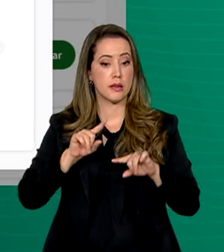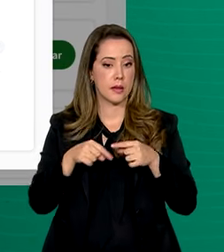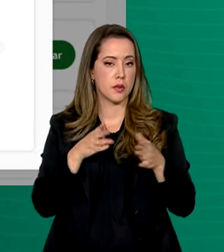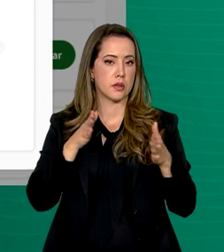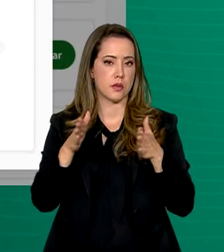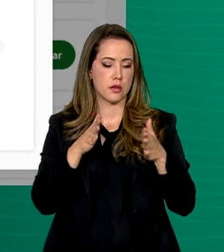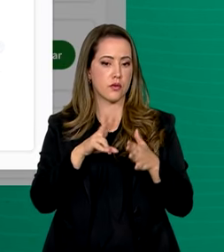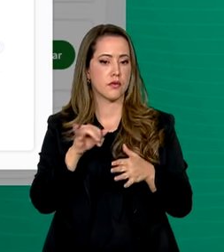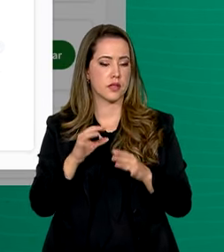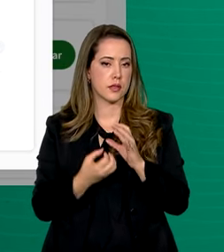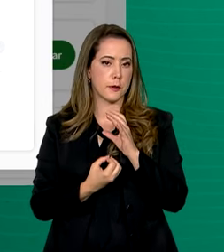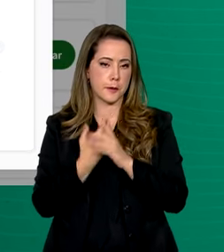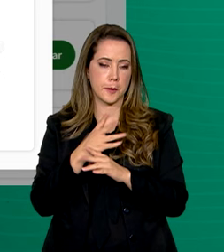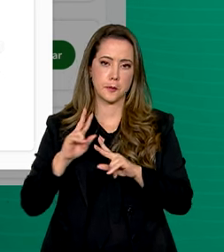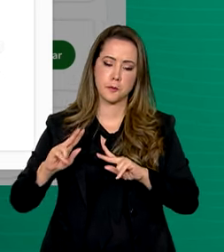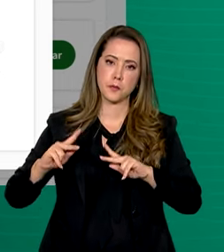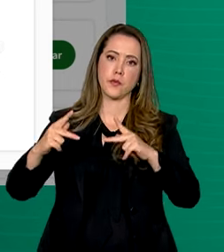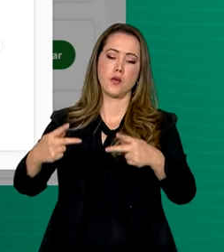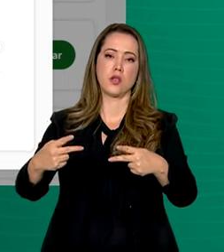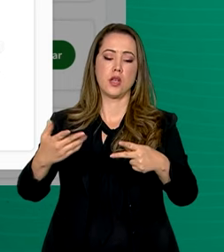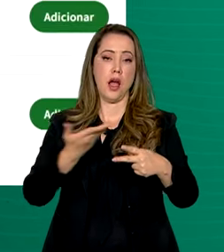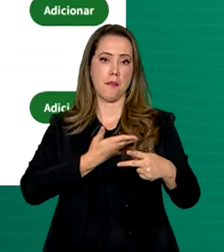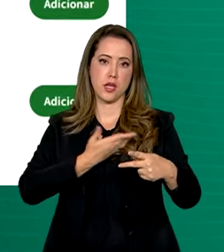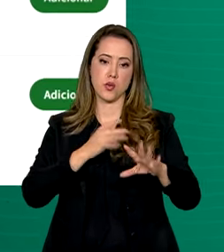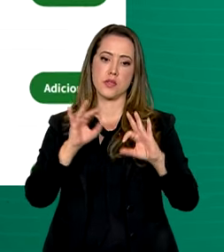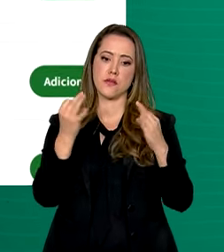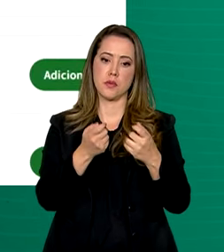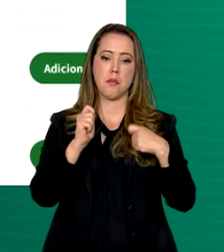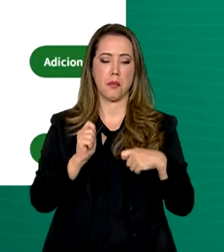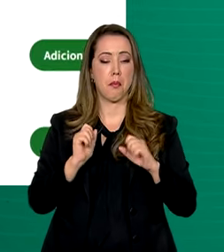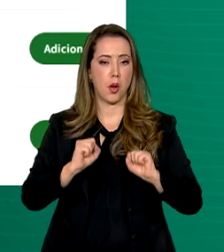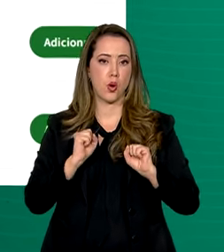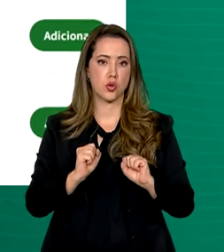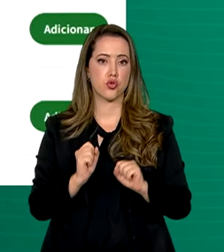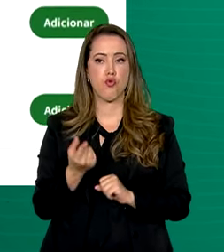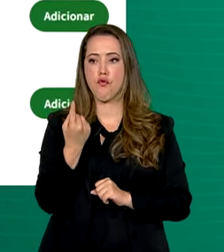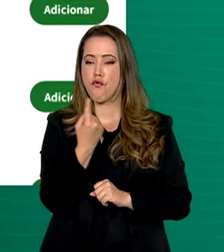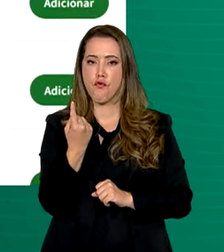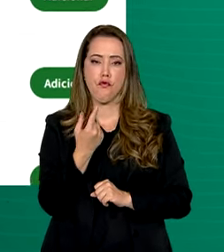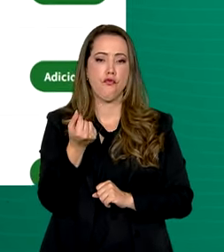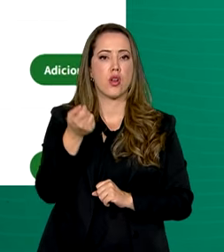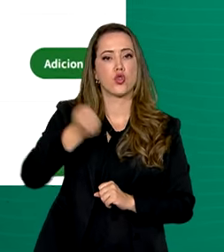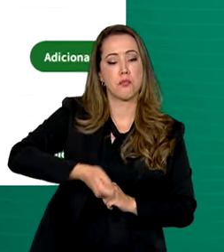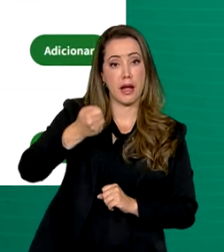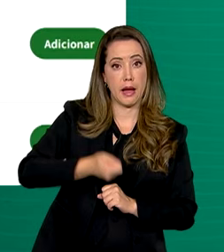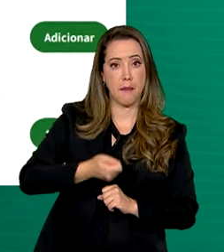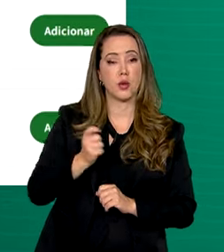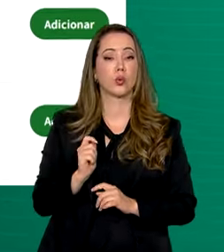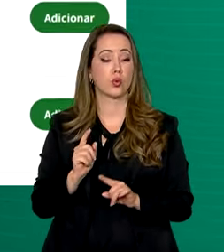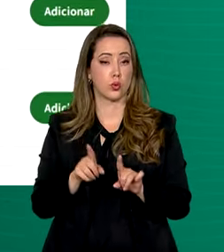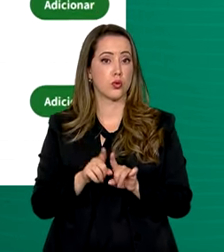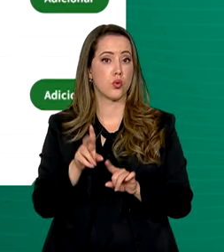essa etapa, será gerado um link. Amigos e familiares poderão escolher um valor de contribuição a ser